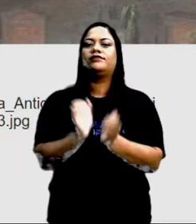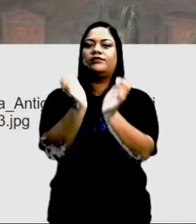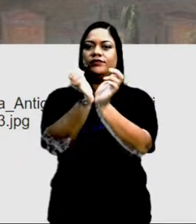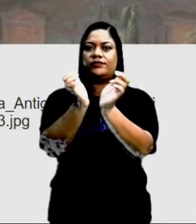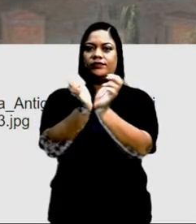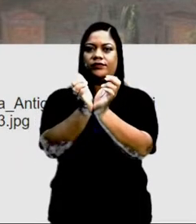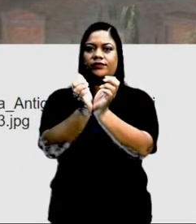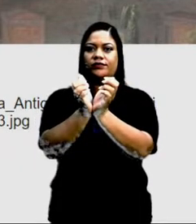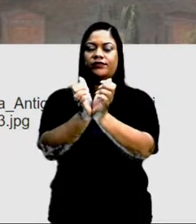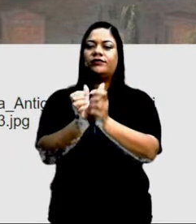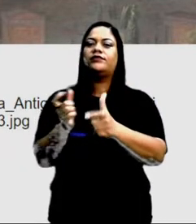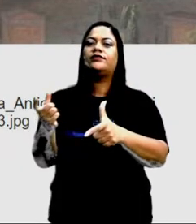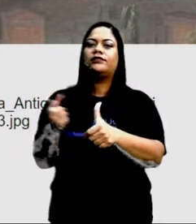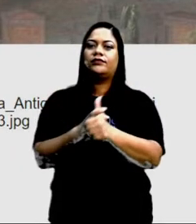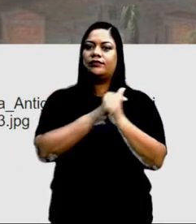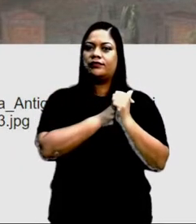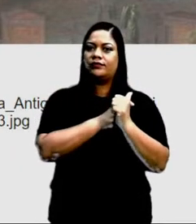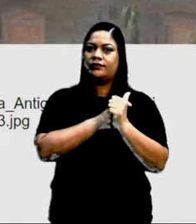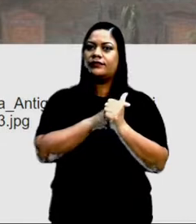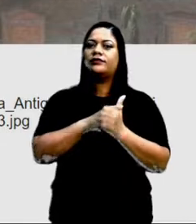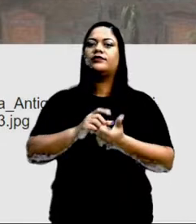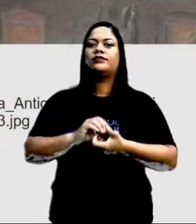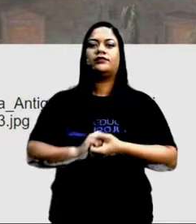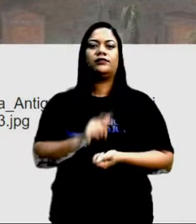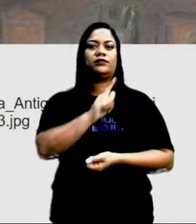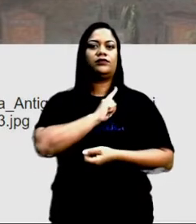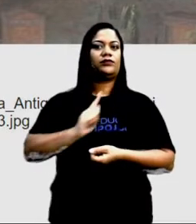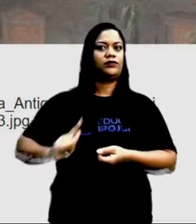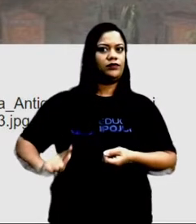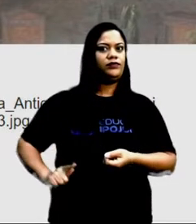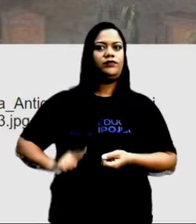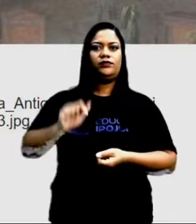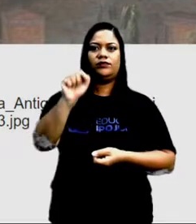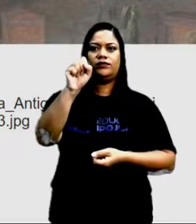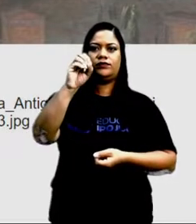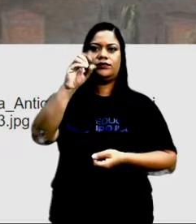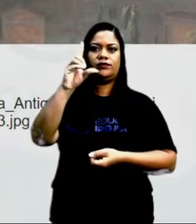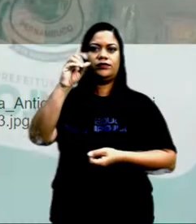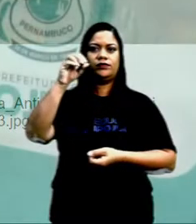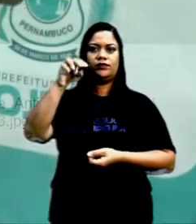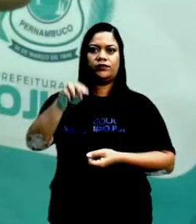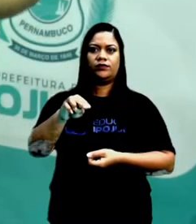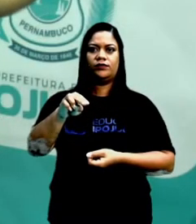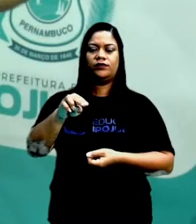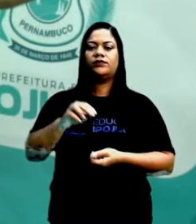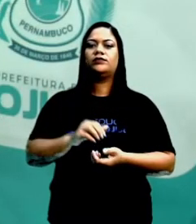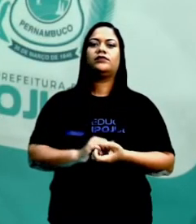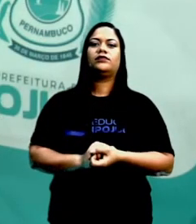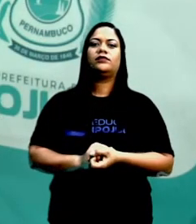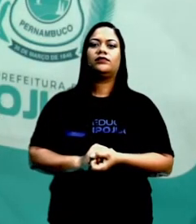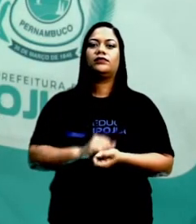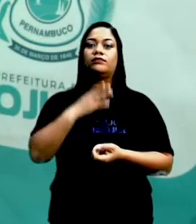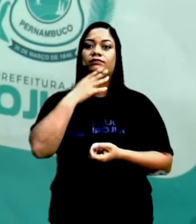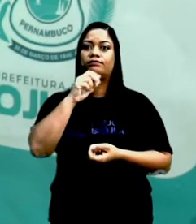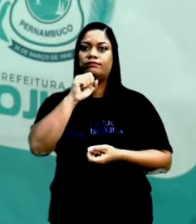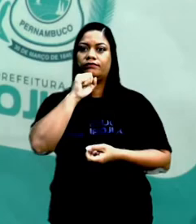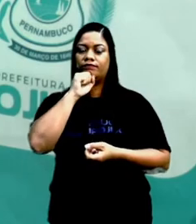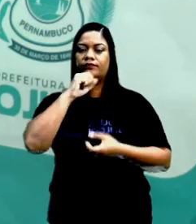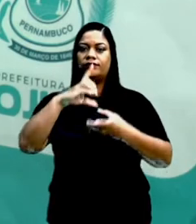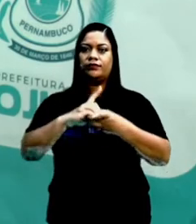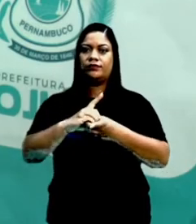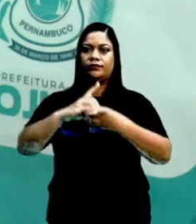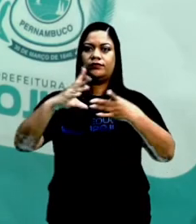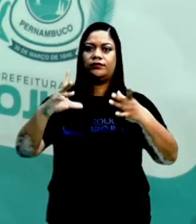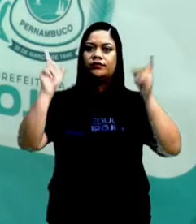dívida. Tudo isso durante o governo do Solon. Por isso, ele é considerado um dos pais da democracia